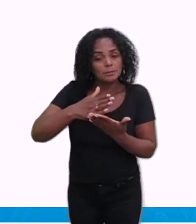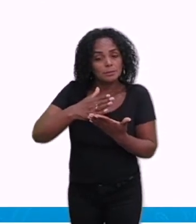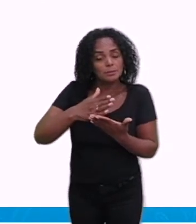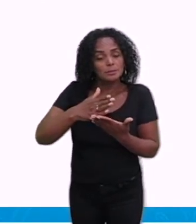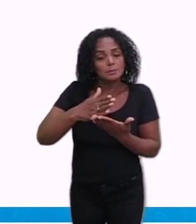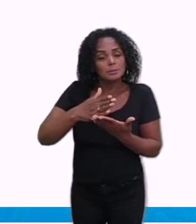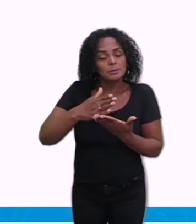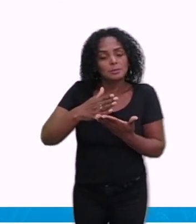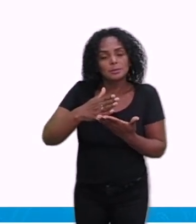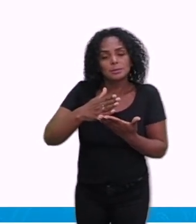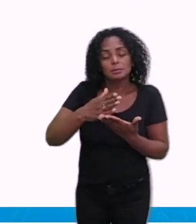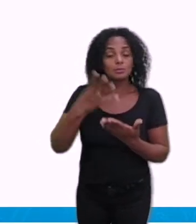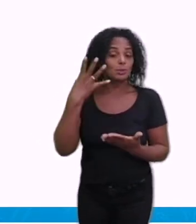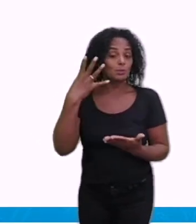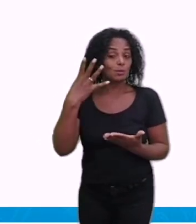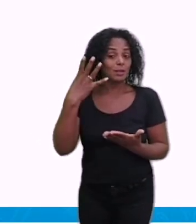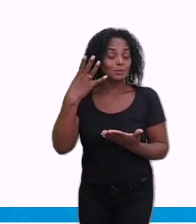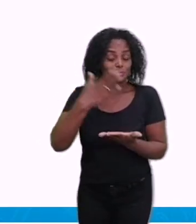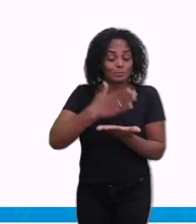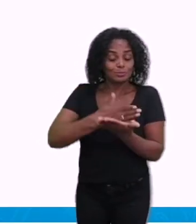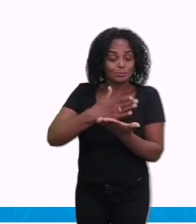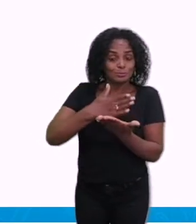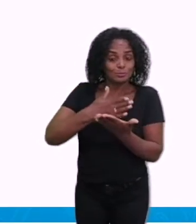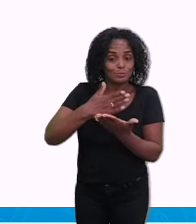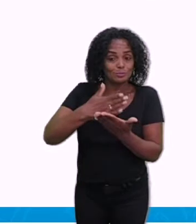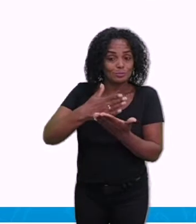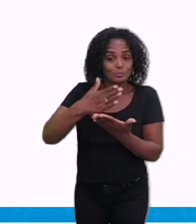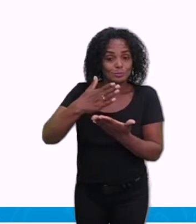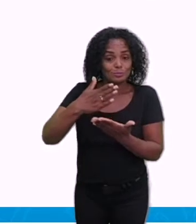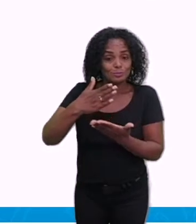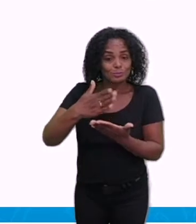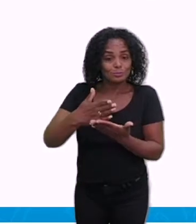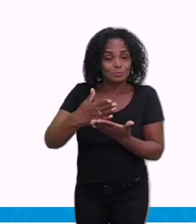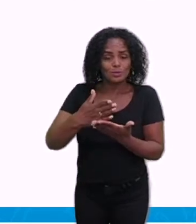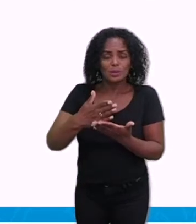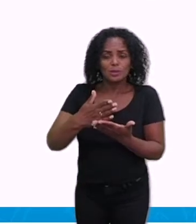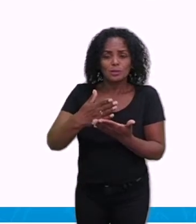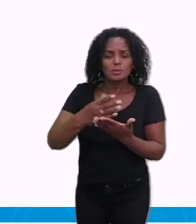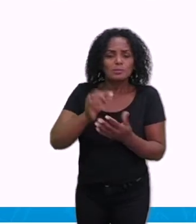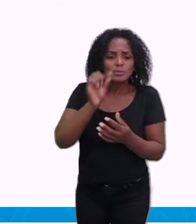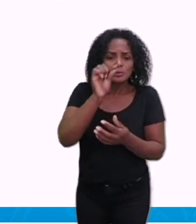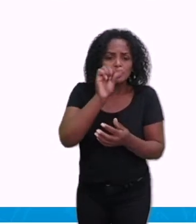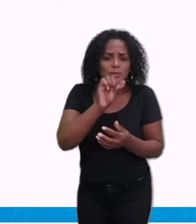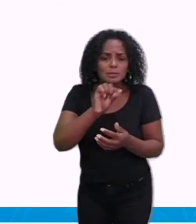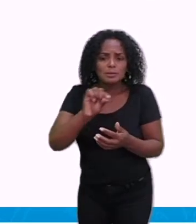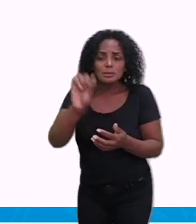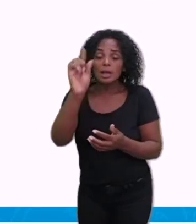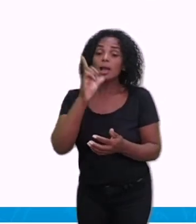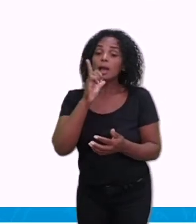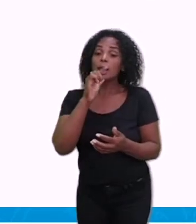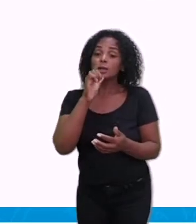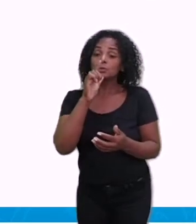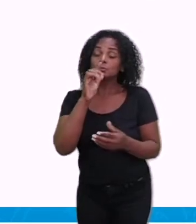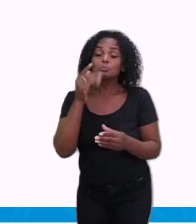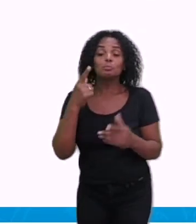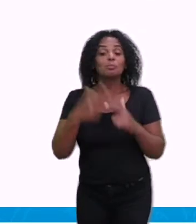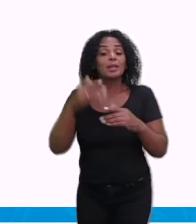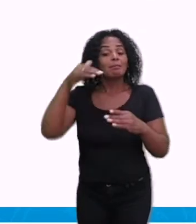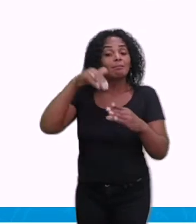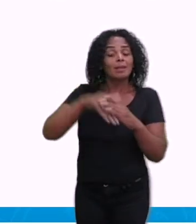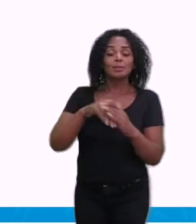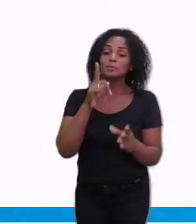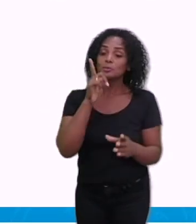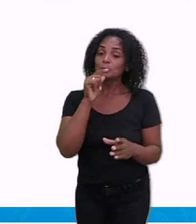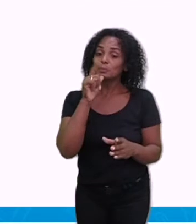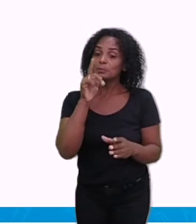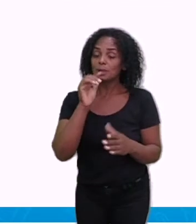larval. Todo esse período aqui que tá azul, é porque é dentro da água. É um período